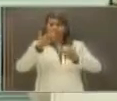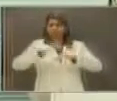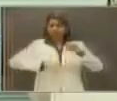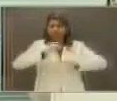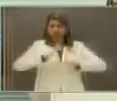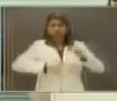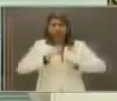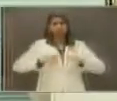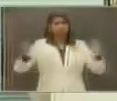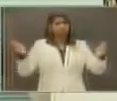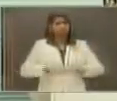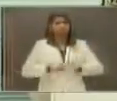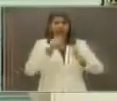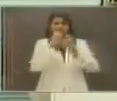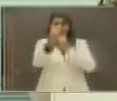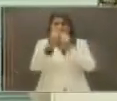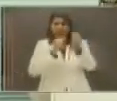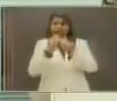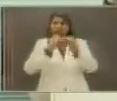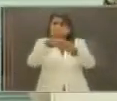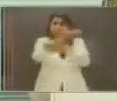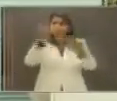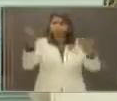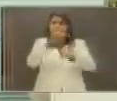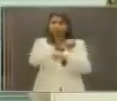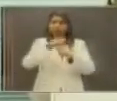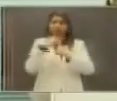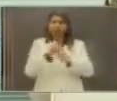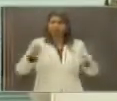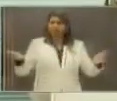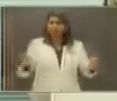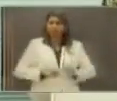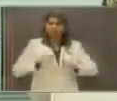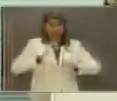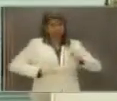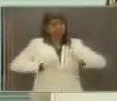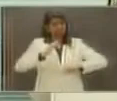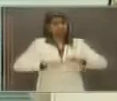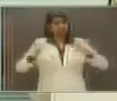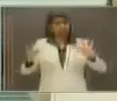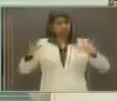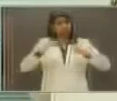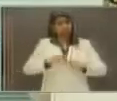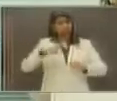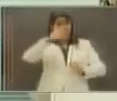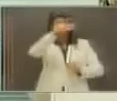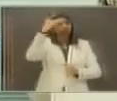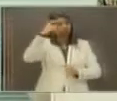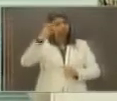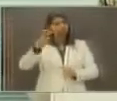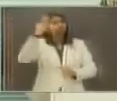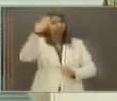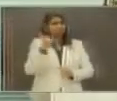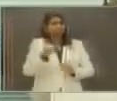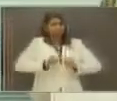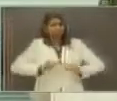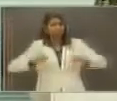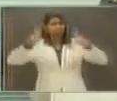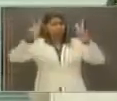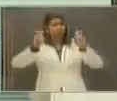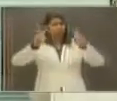juntamente com a sociedade e os profissionais envolvidos, competentes, o assunto. Então,